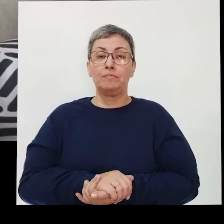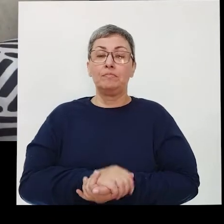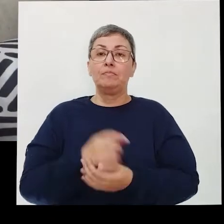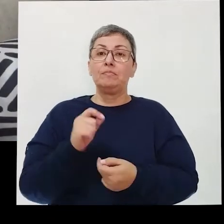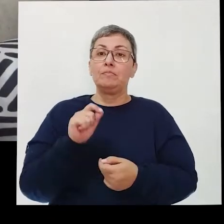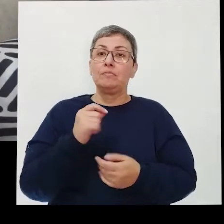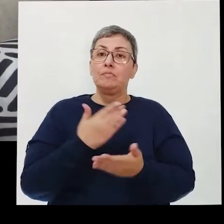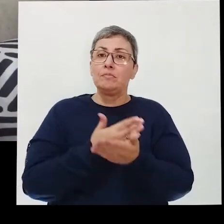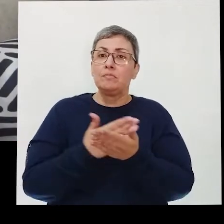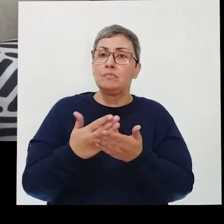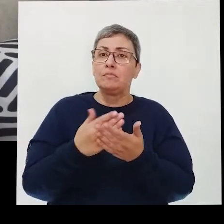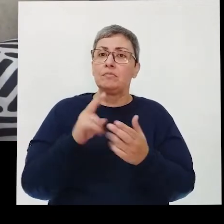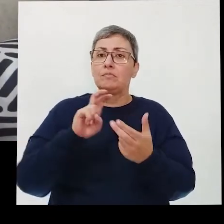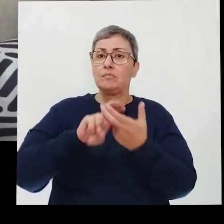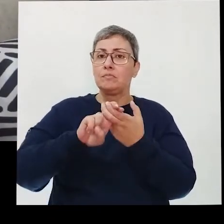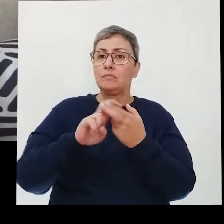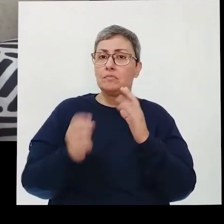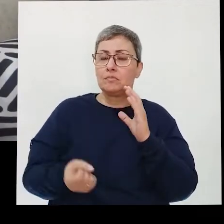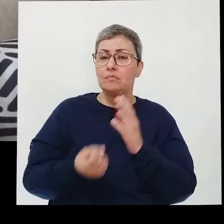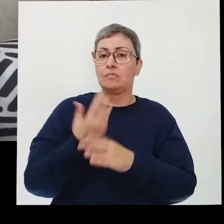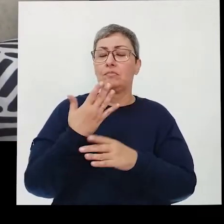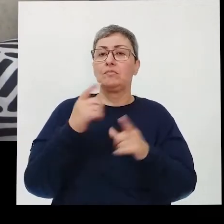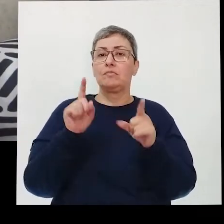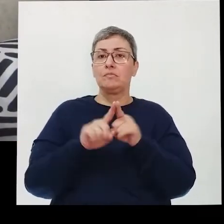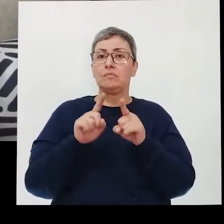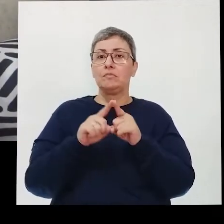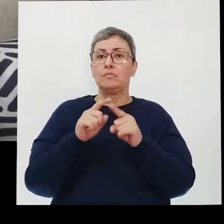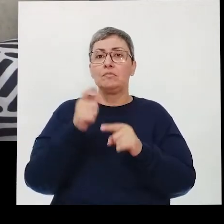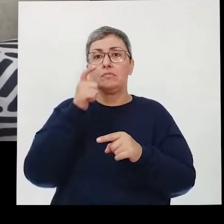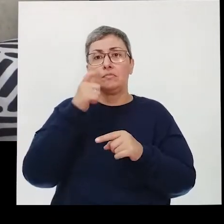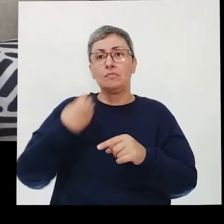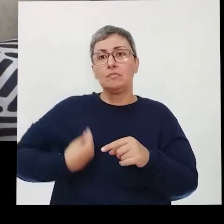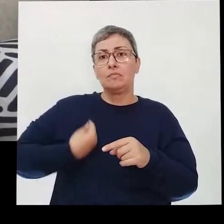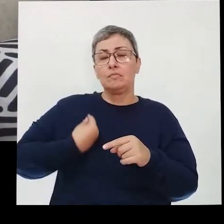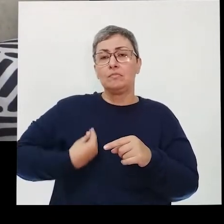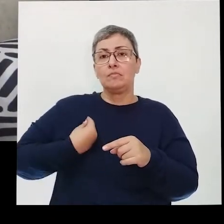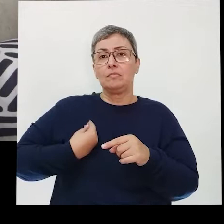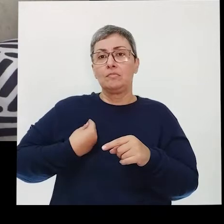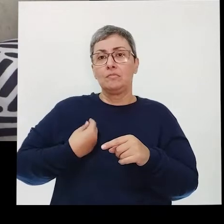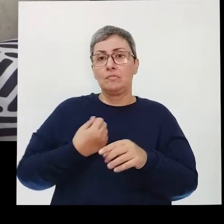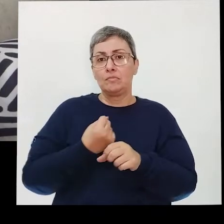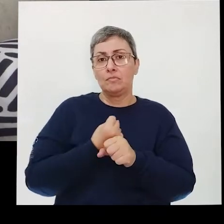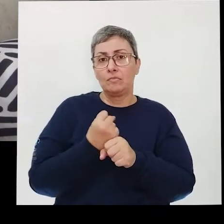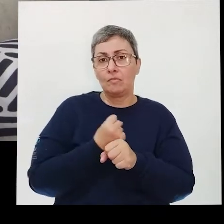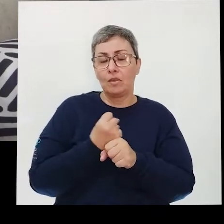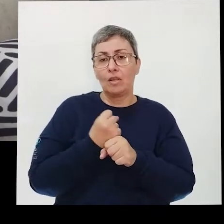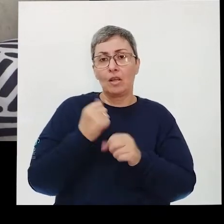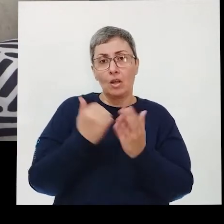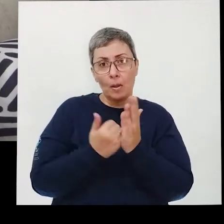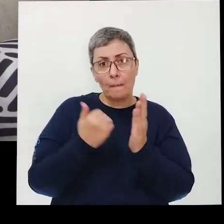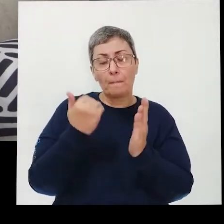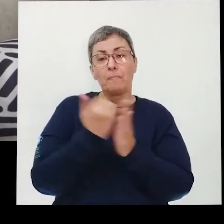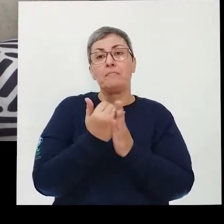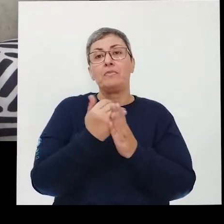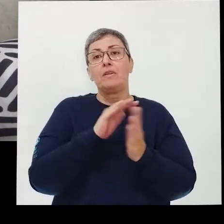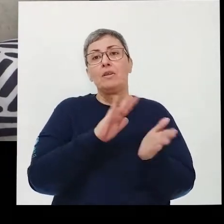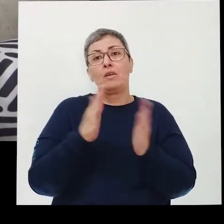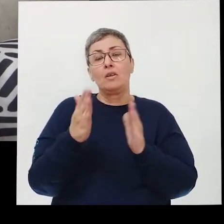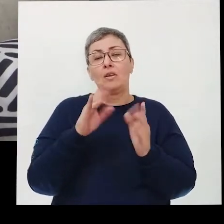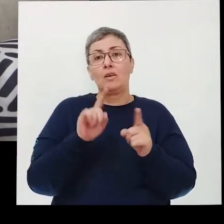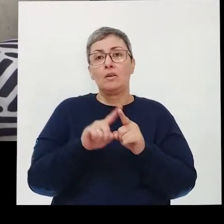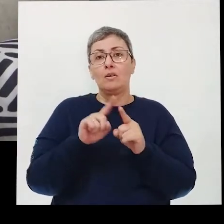Desde quando o SUS foi implementado, a expectativa de vida do brasileiro aumentou. Então, essa média